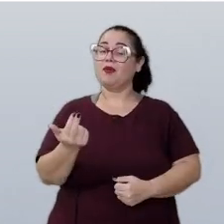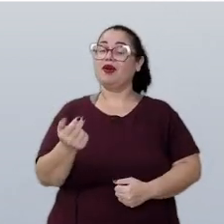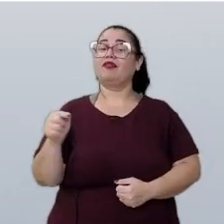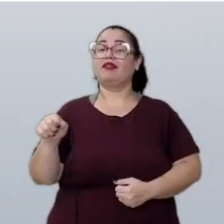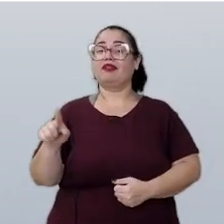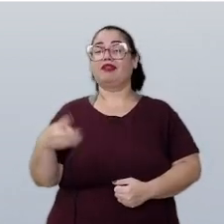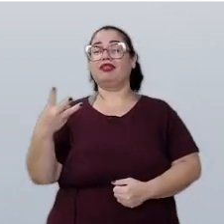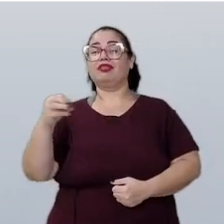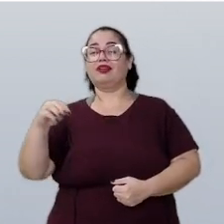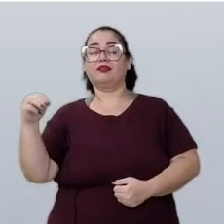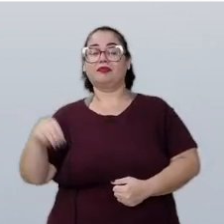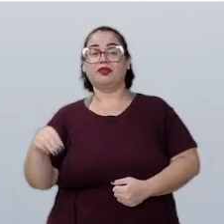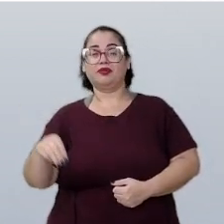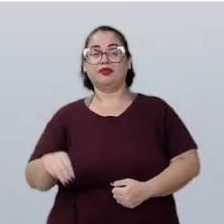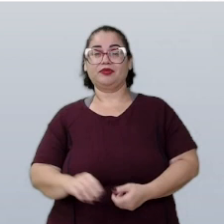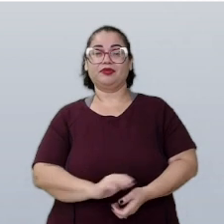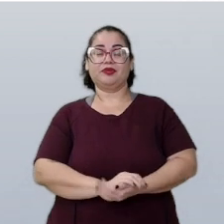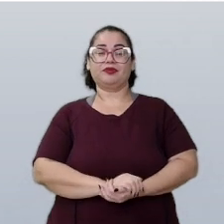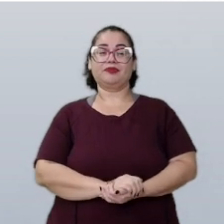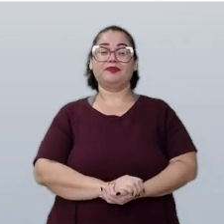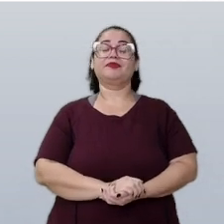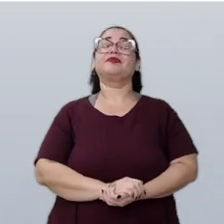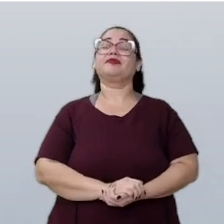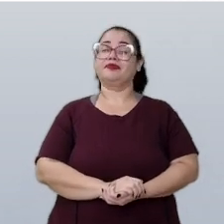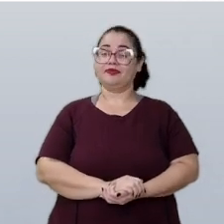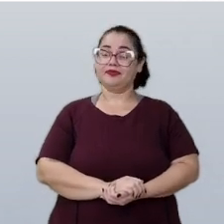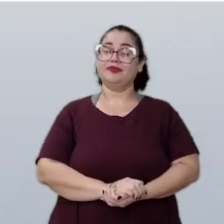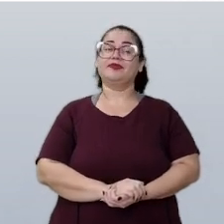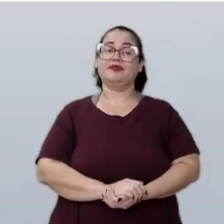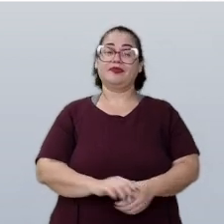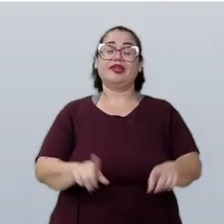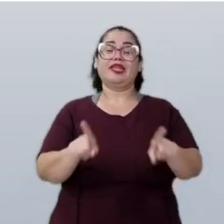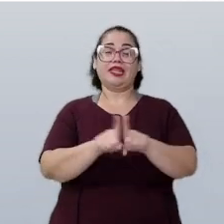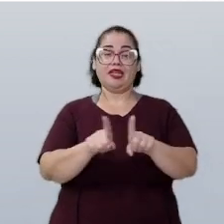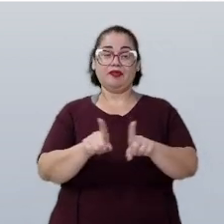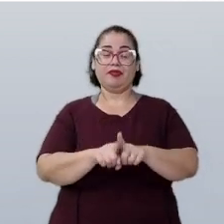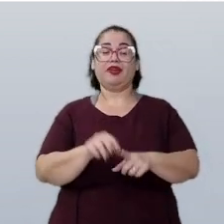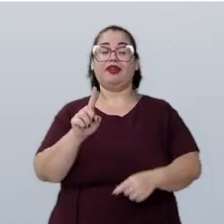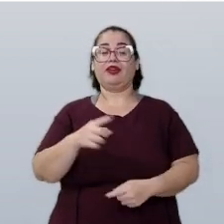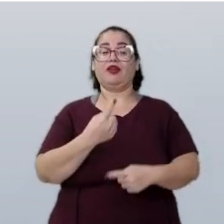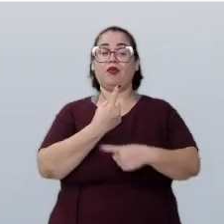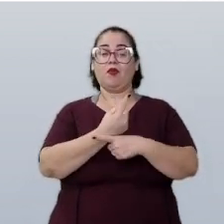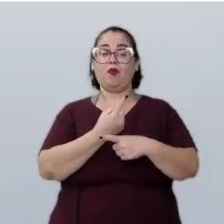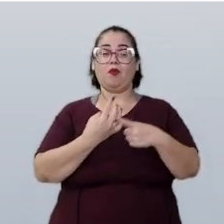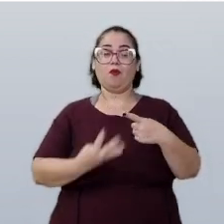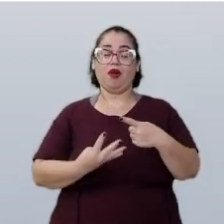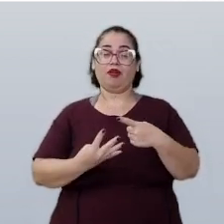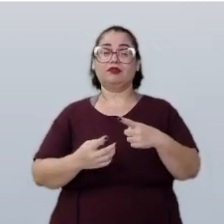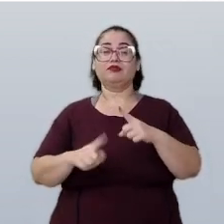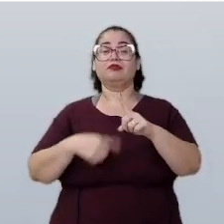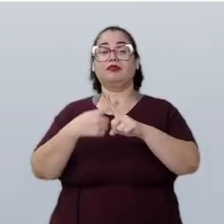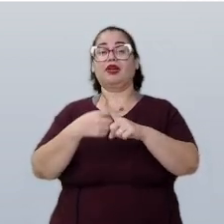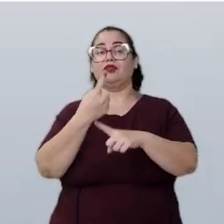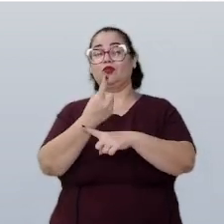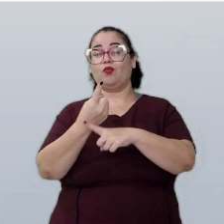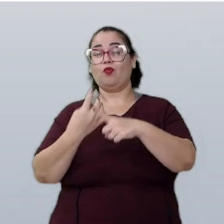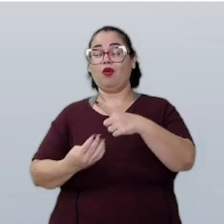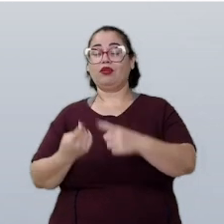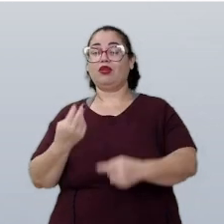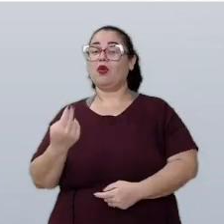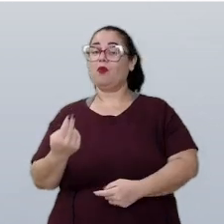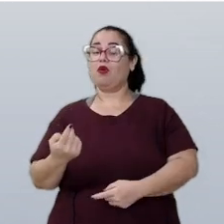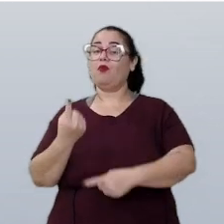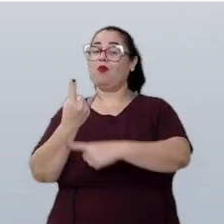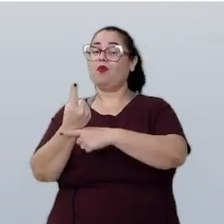trinta minutos. Também quer dizer que um quarto mais um quarto é igual